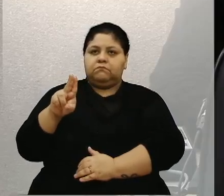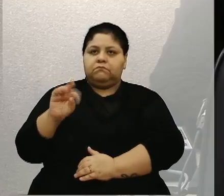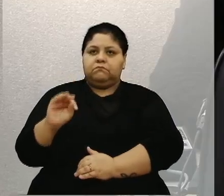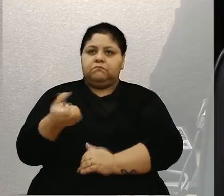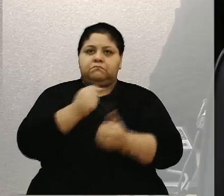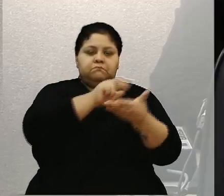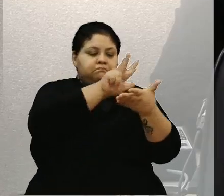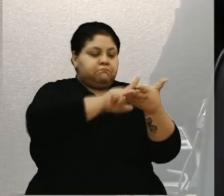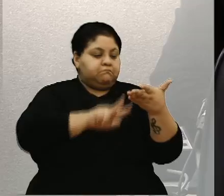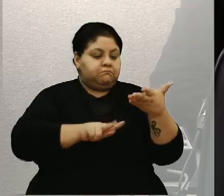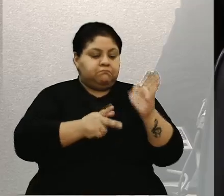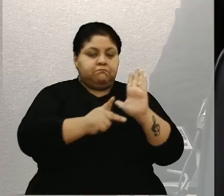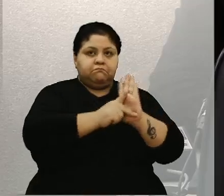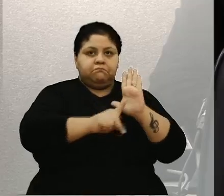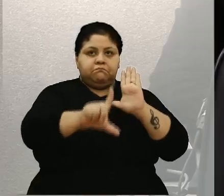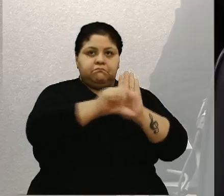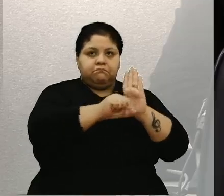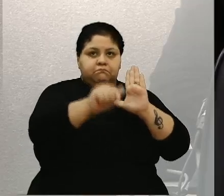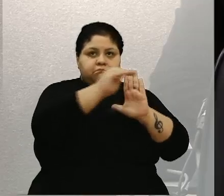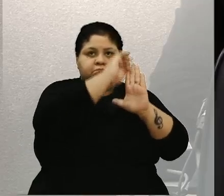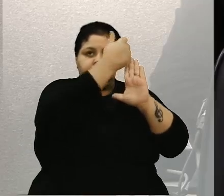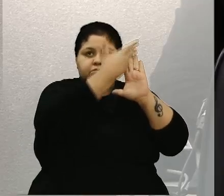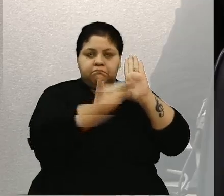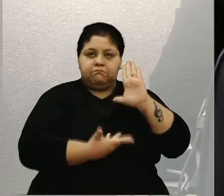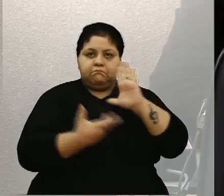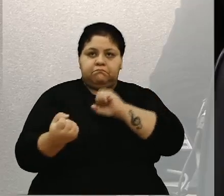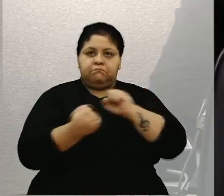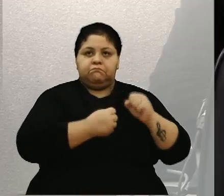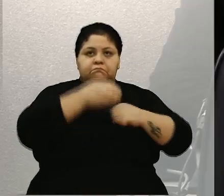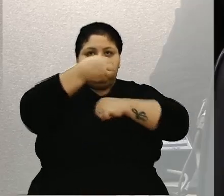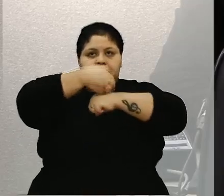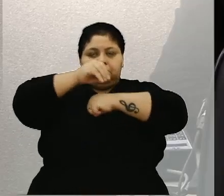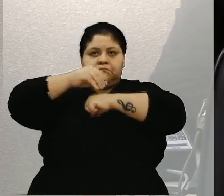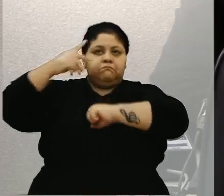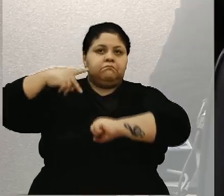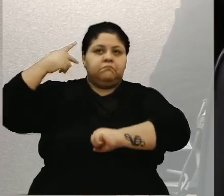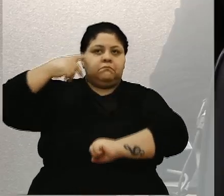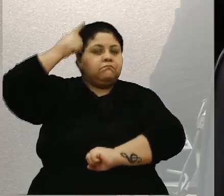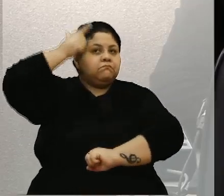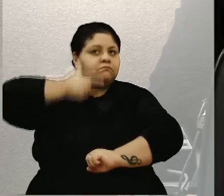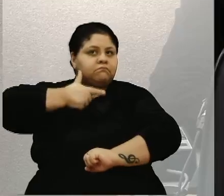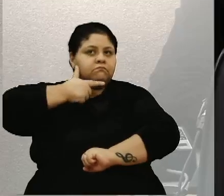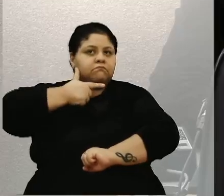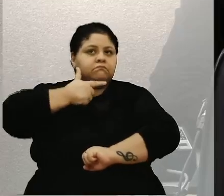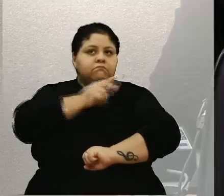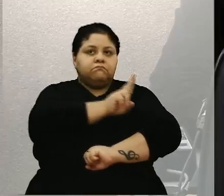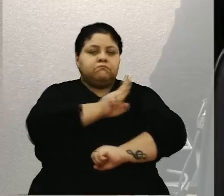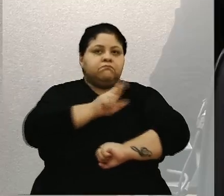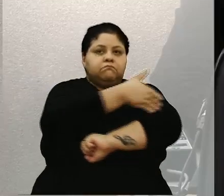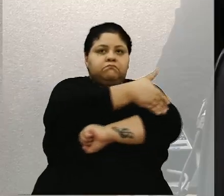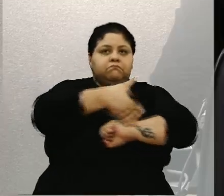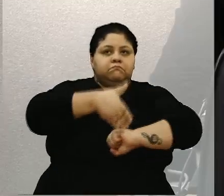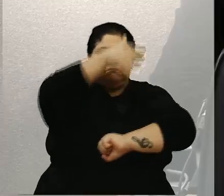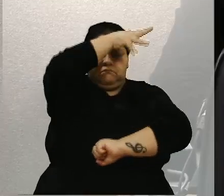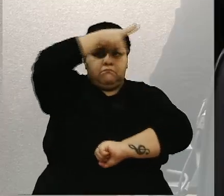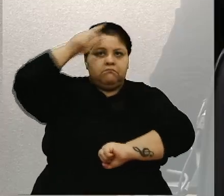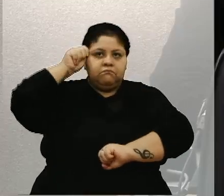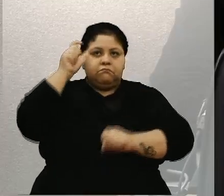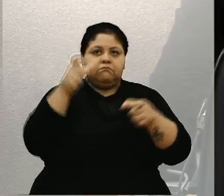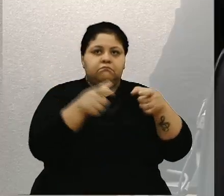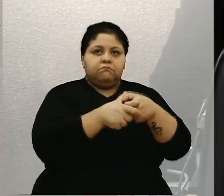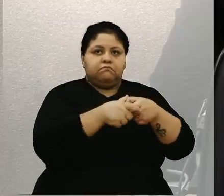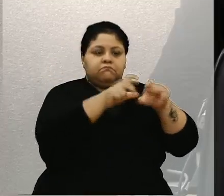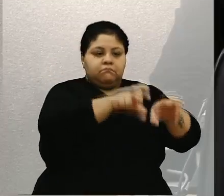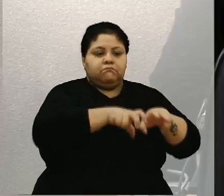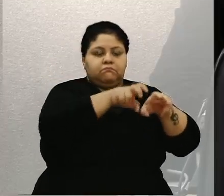análise e parecer o projeto de lei supramencionada de autoria do vereador Lucas Carenhato, que denomina via pública municipal no distrito de